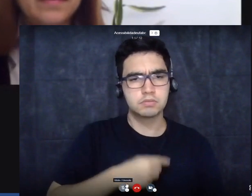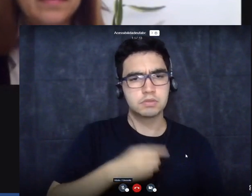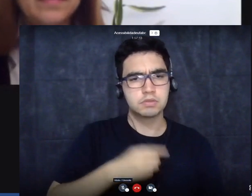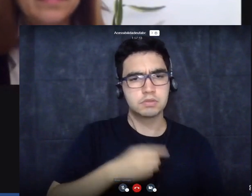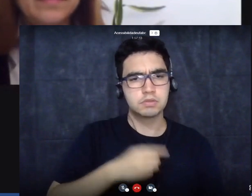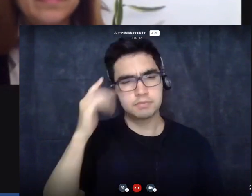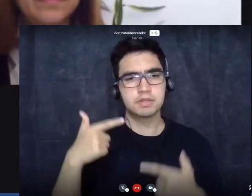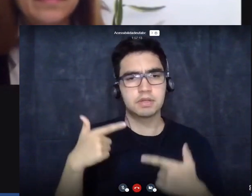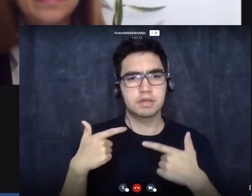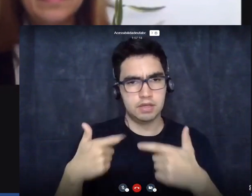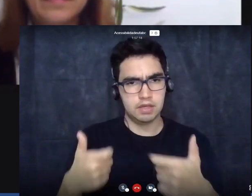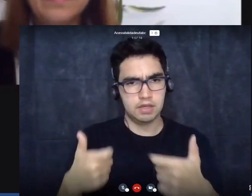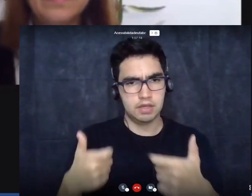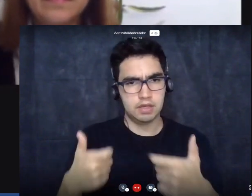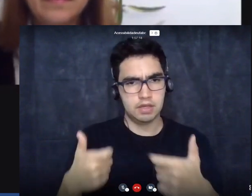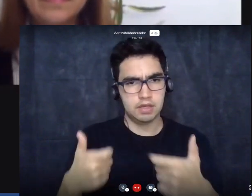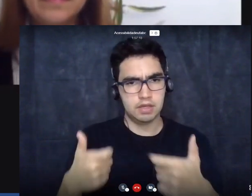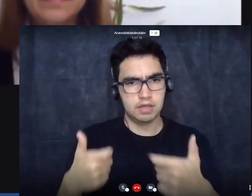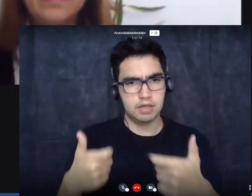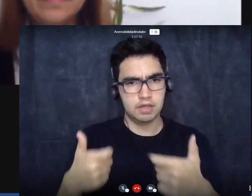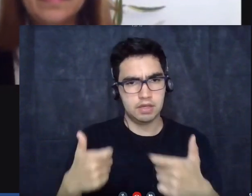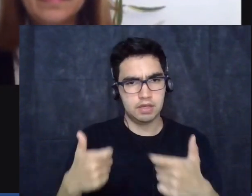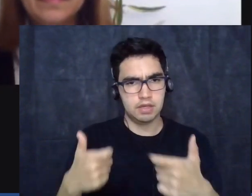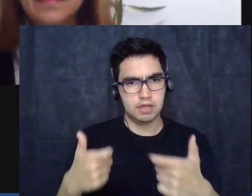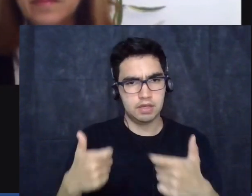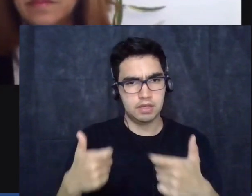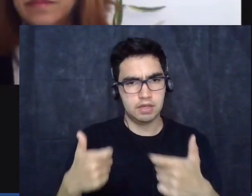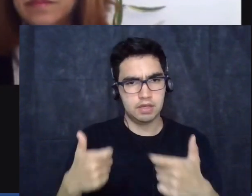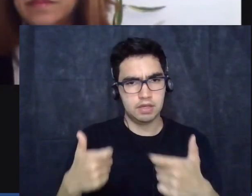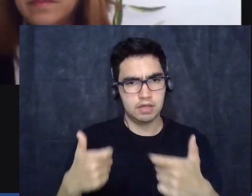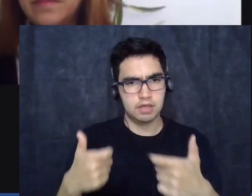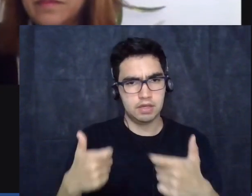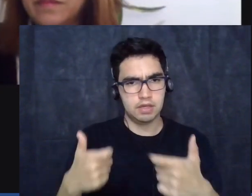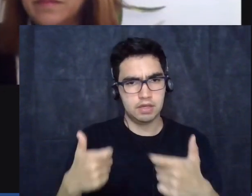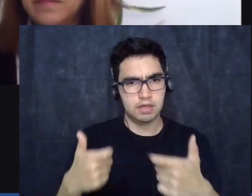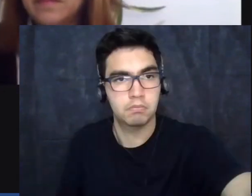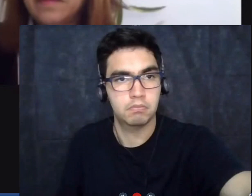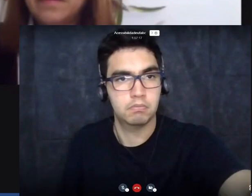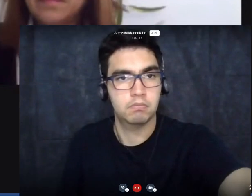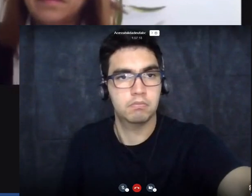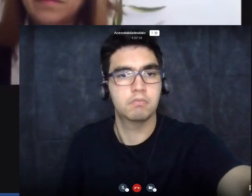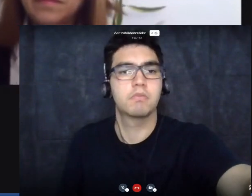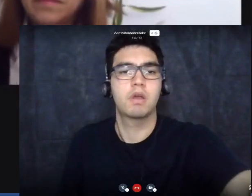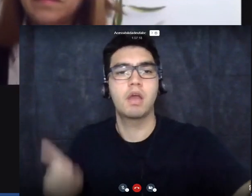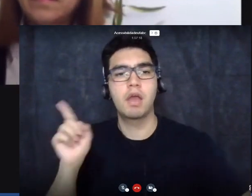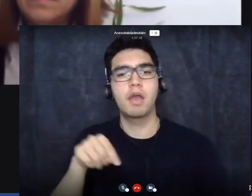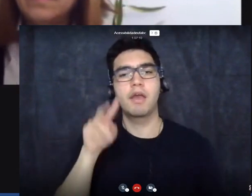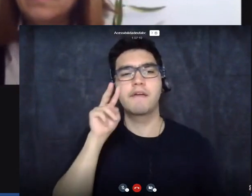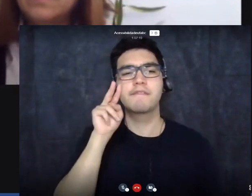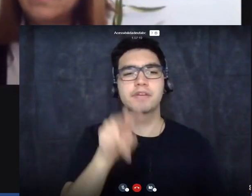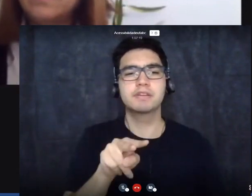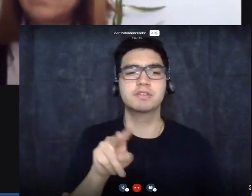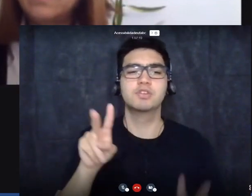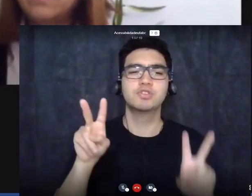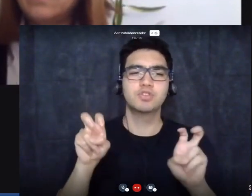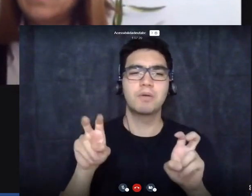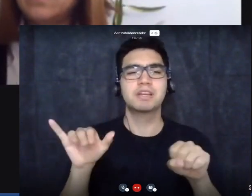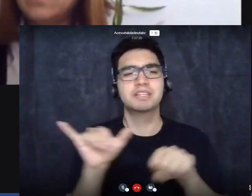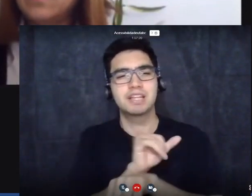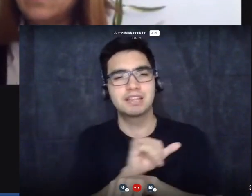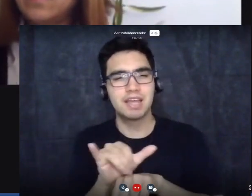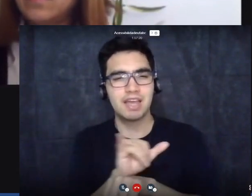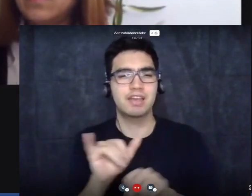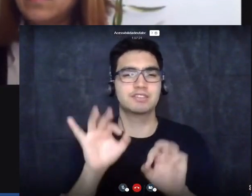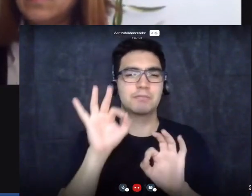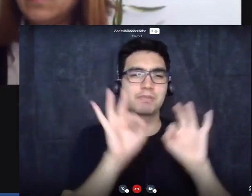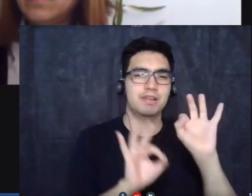realmente ela é superficial ela é vista do plano estratégico batalhas e os documentários apesar que